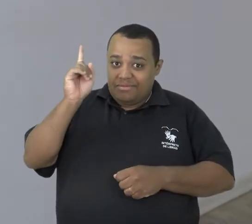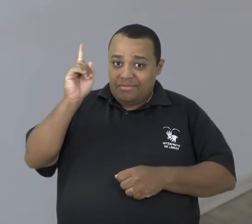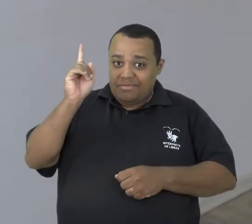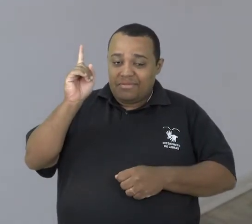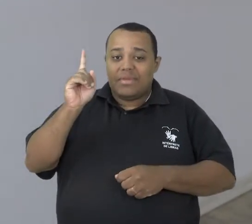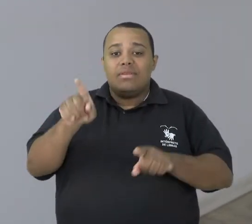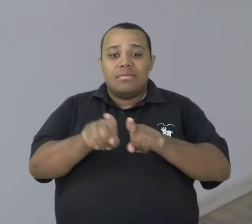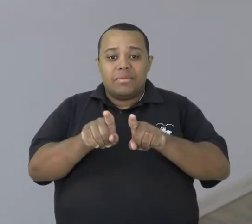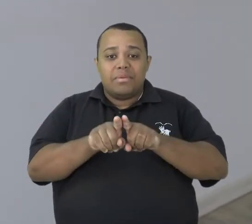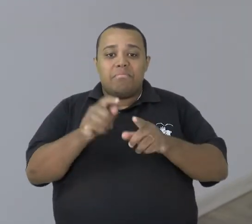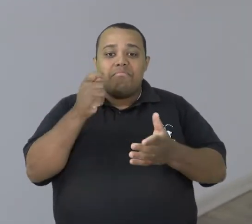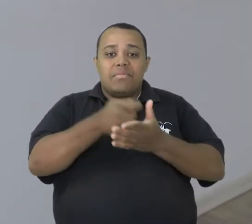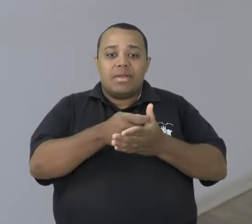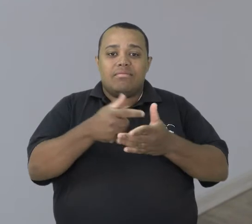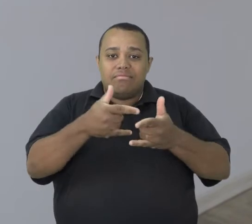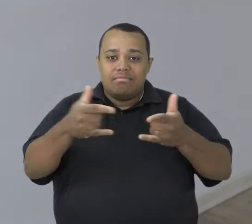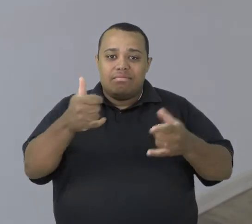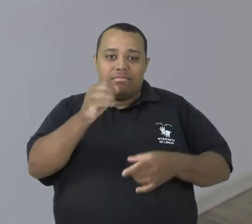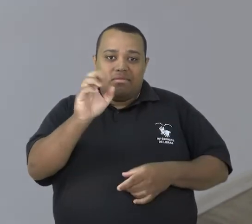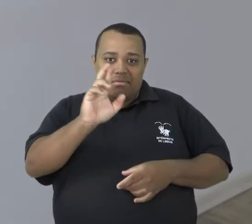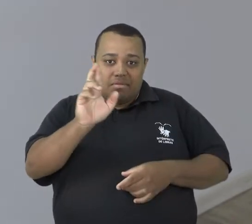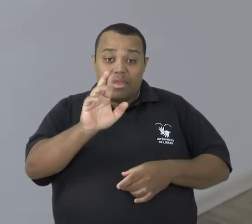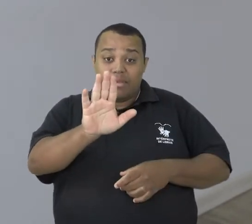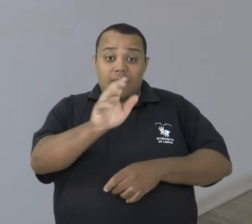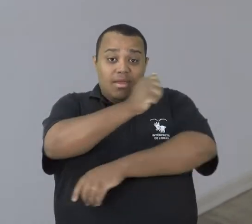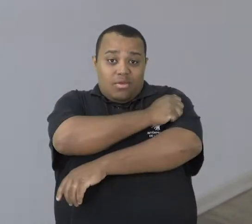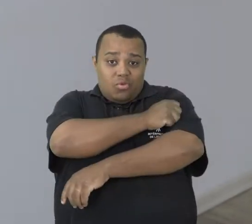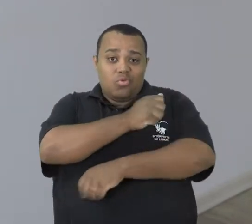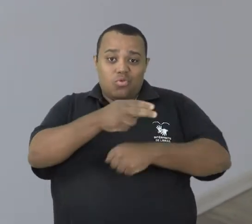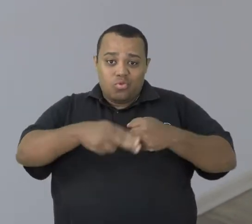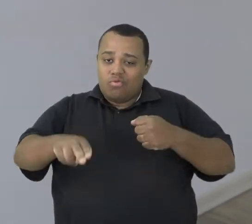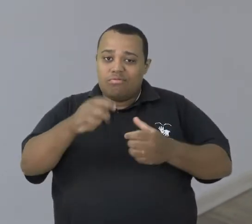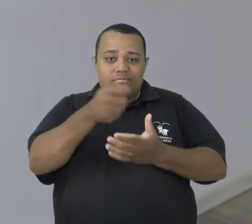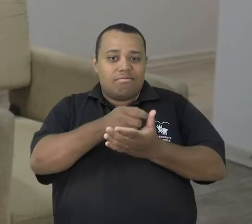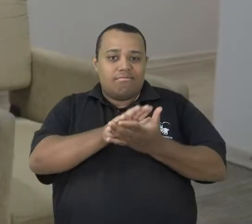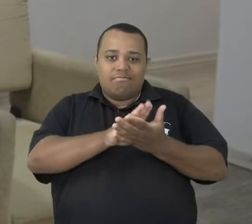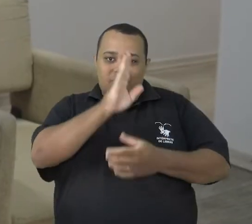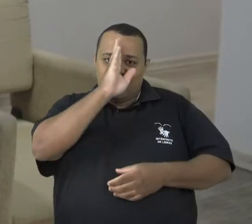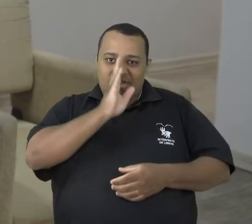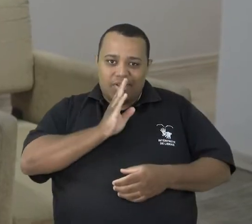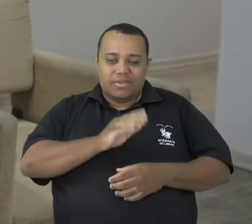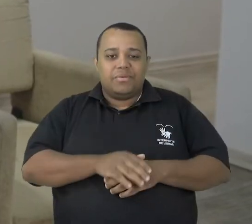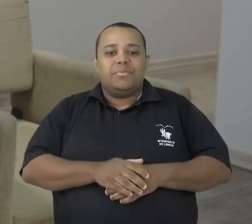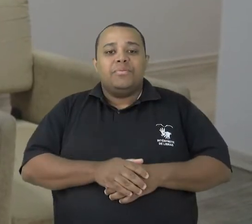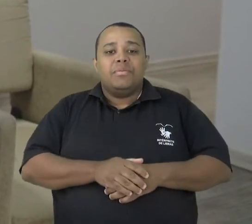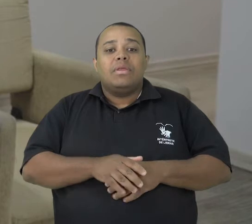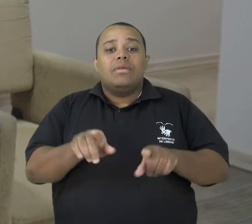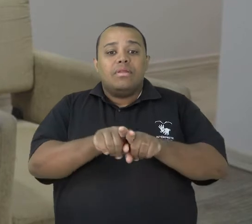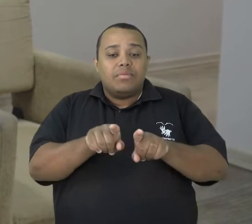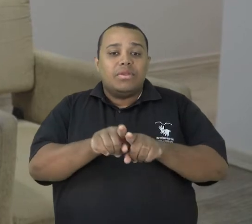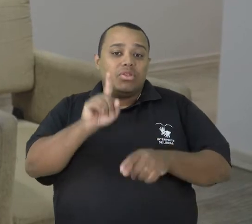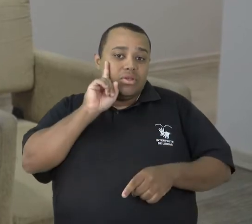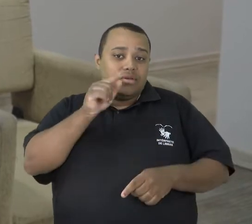.br. Os ingressos custam R$ 10,00 inteira e os estudantes da UFIS não pagam. Neste fim de semana, dias